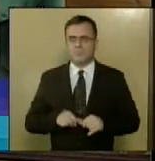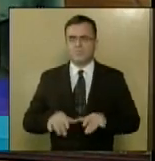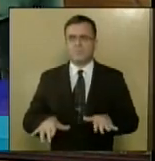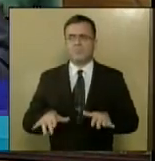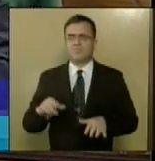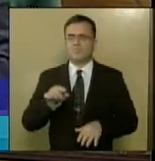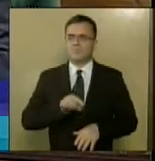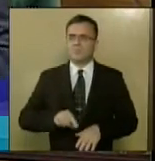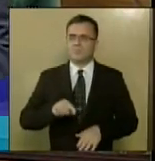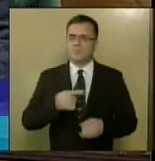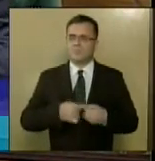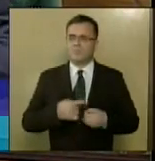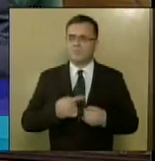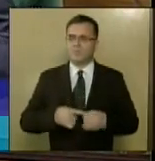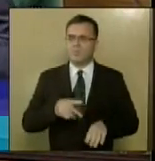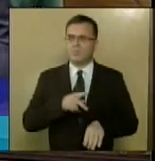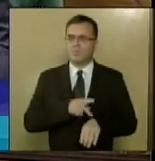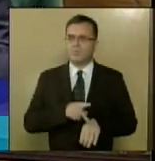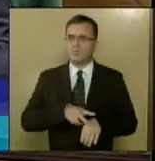cidade de Poço Verde.